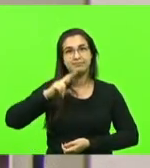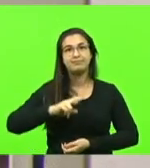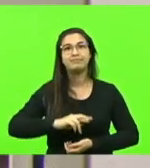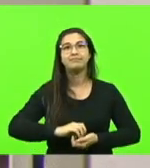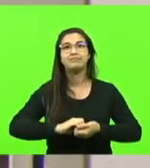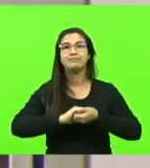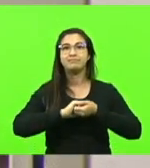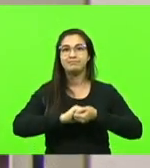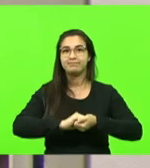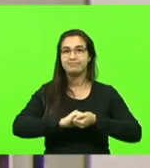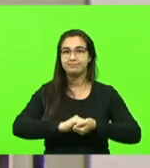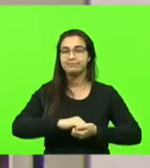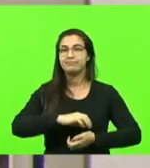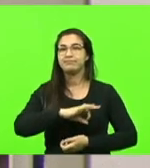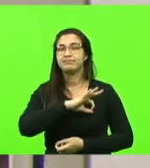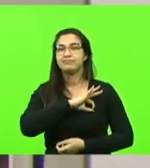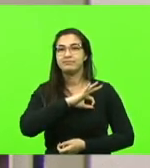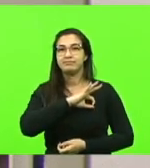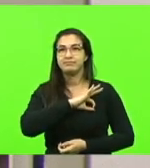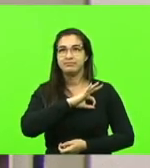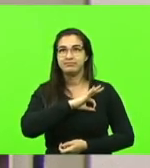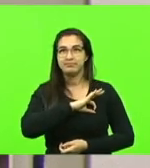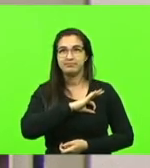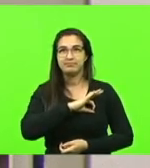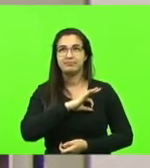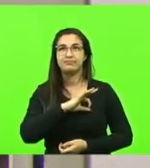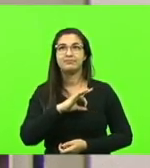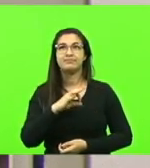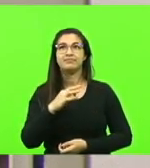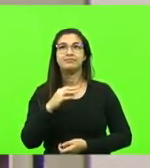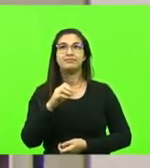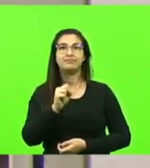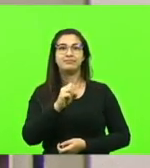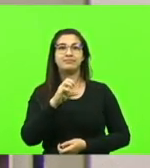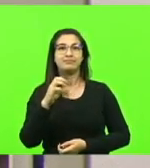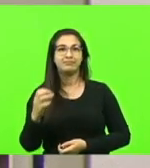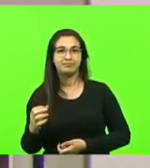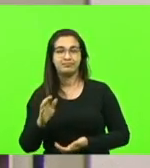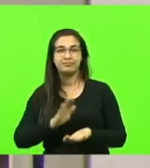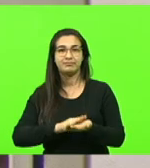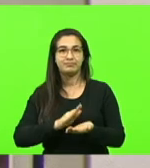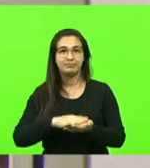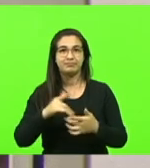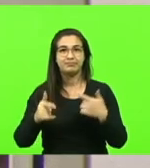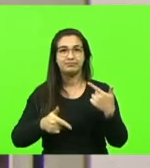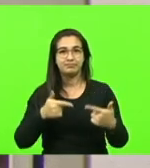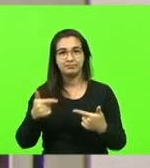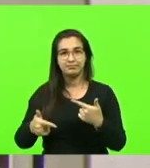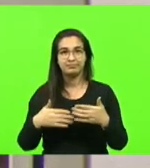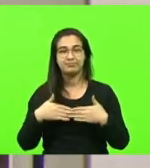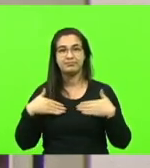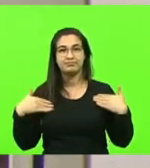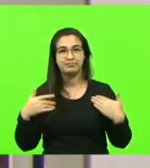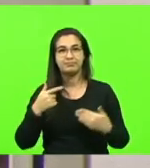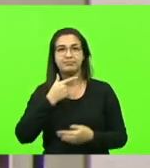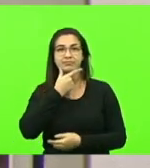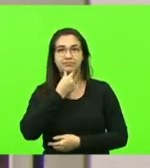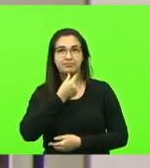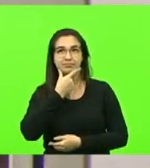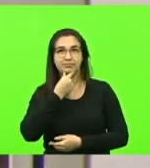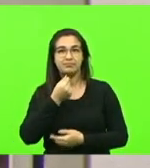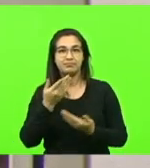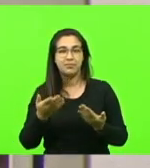policiais militares do 2º Batalhão da Polícia Militar de Santa Catarina. Aplausos pelos trabalhos realizados e pela homenagem a um menino que se encontrava